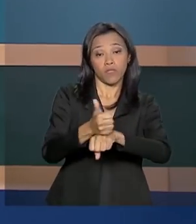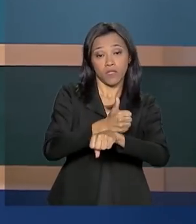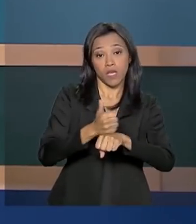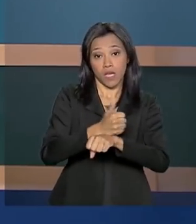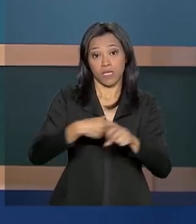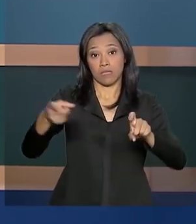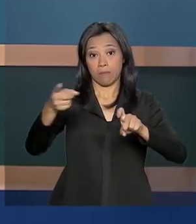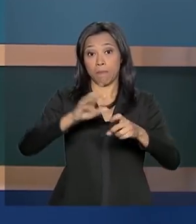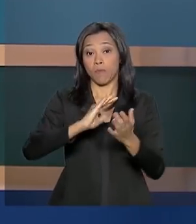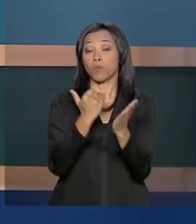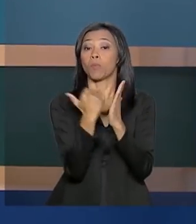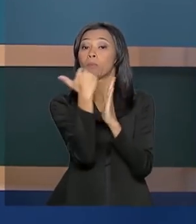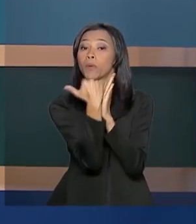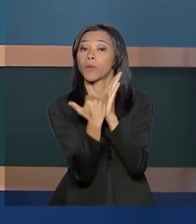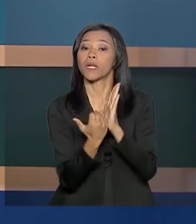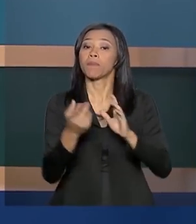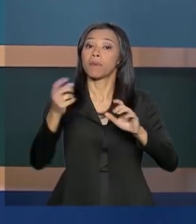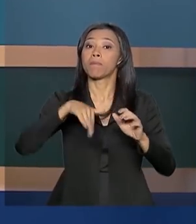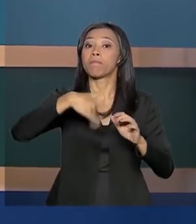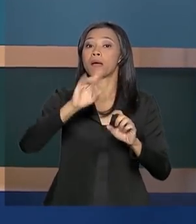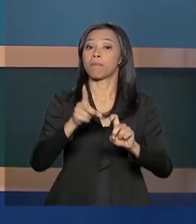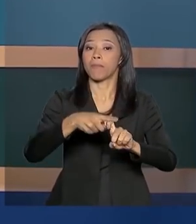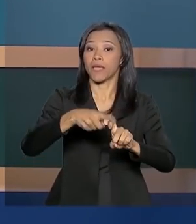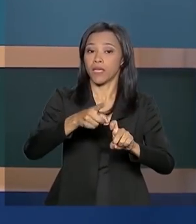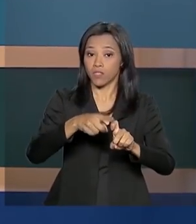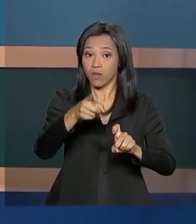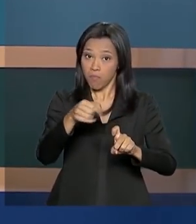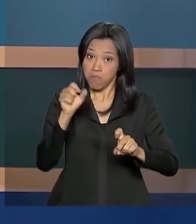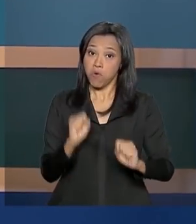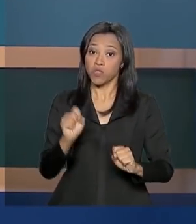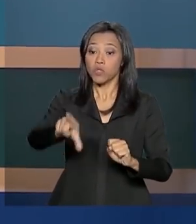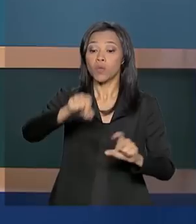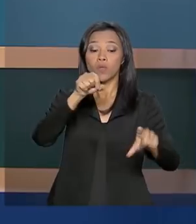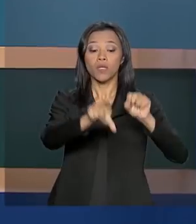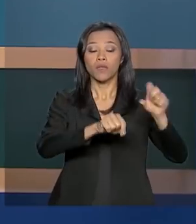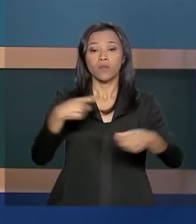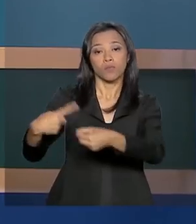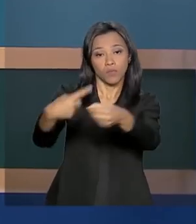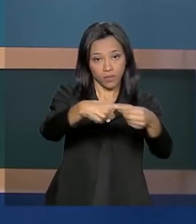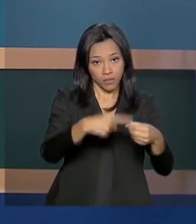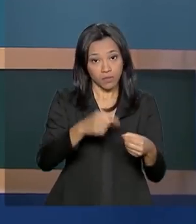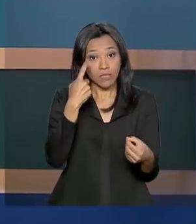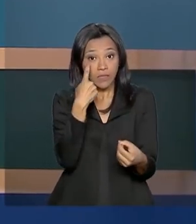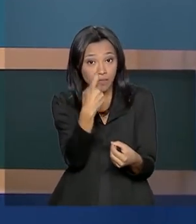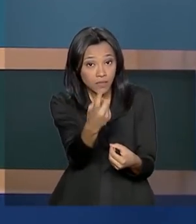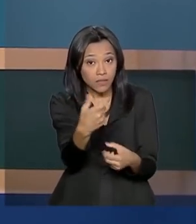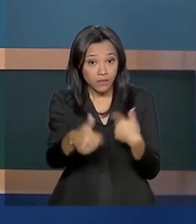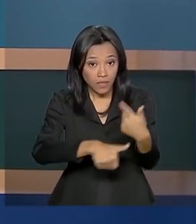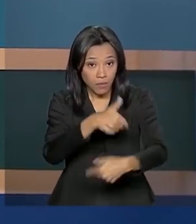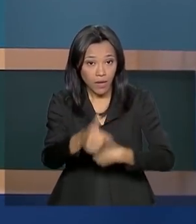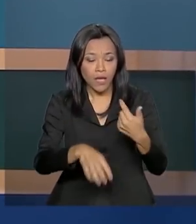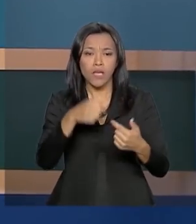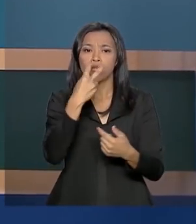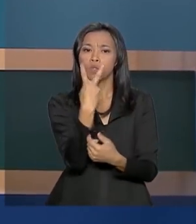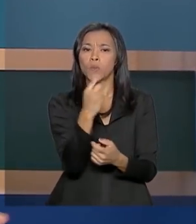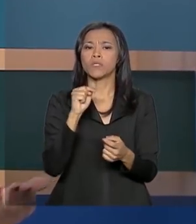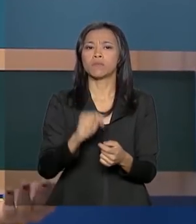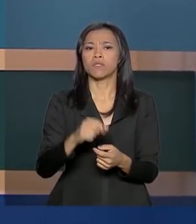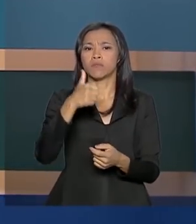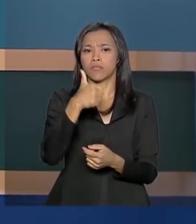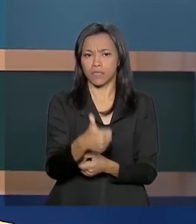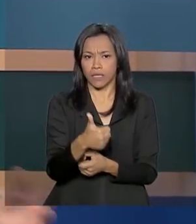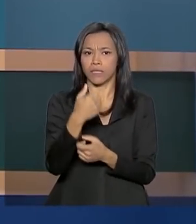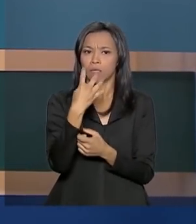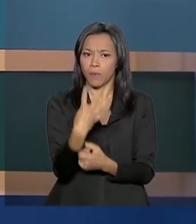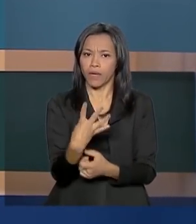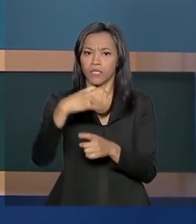têm até hoje ao meio-dia para indicar os municípios onde têm interesse em trabalhar. Estão sendo oferecidas 2.149 vagas em